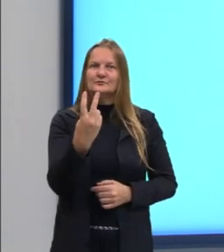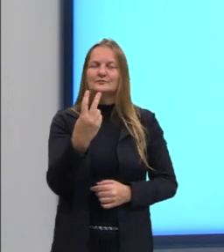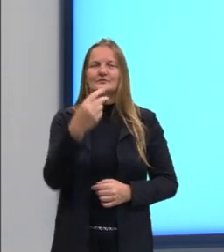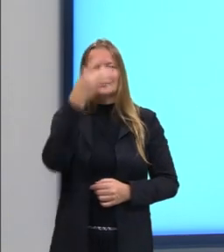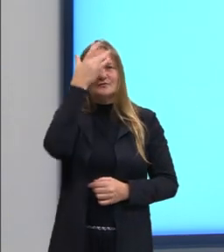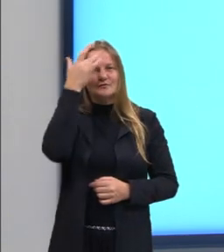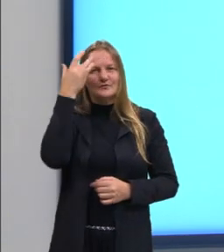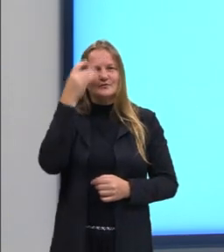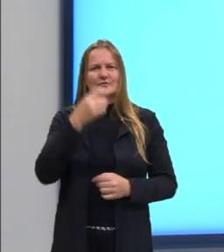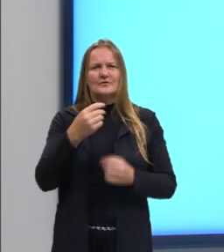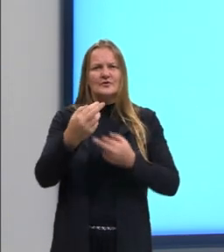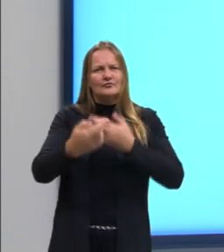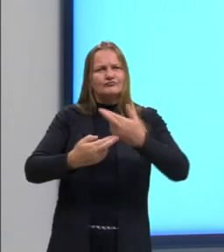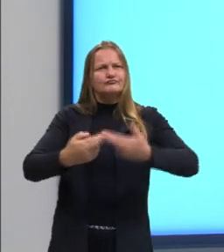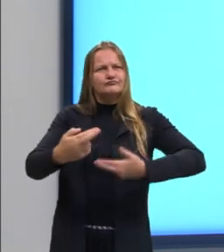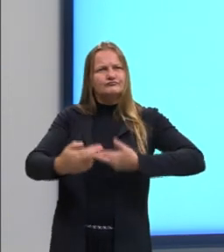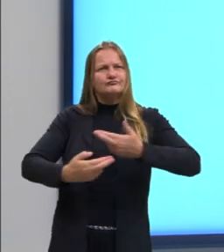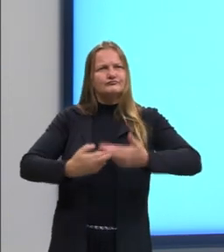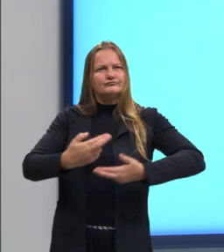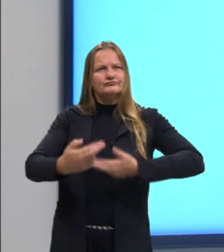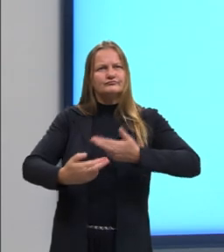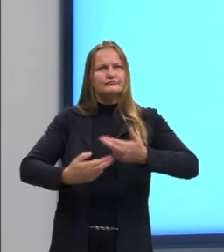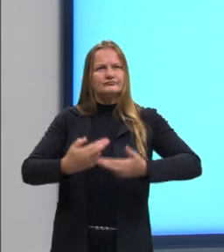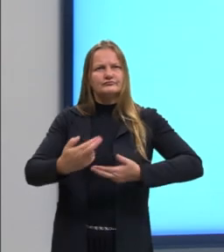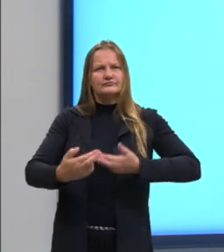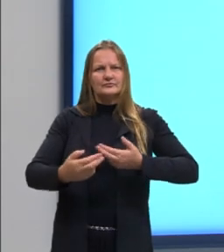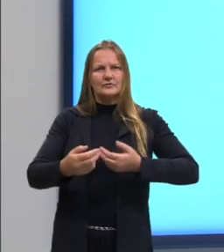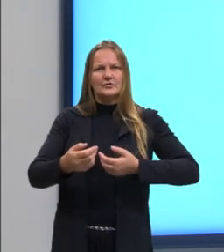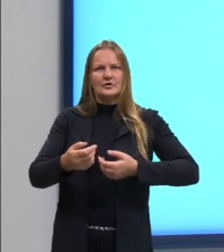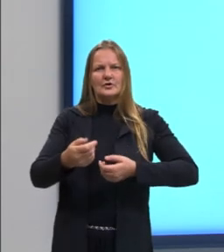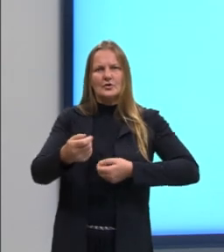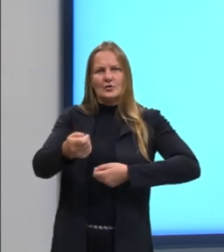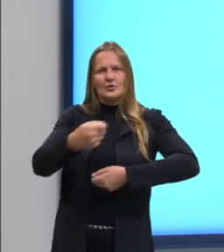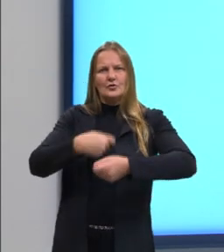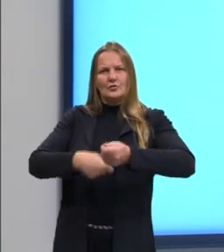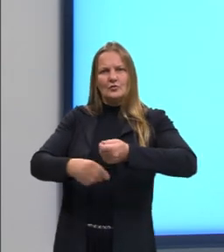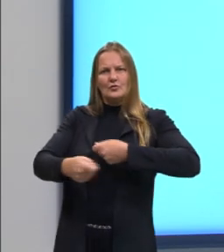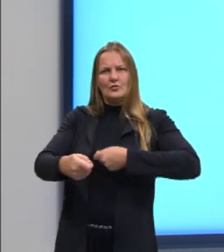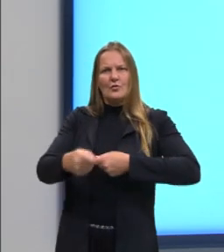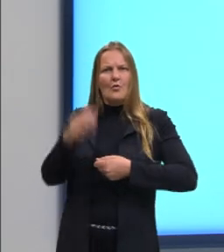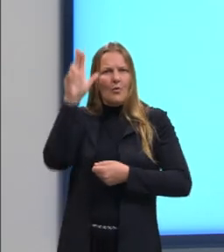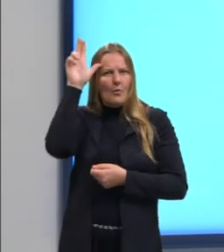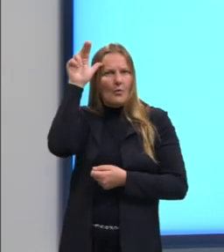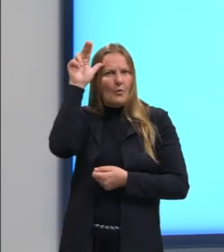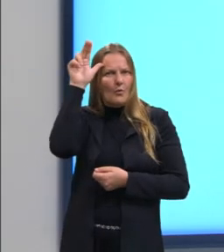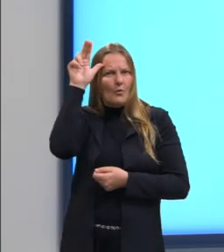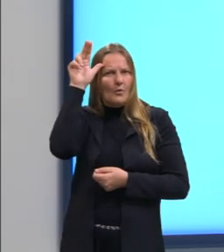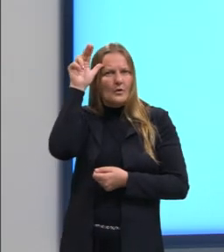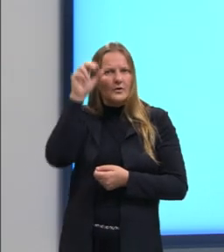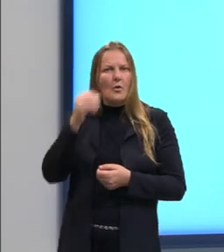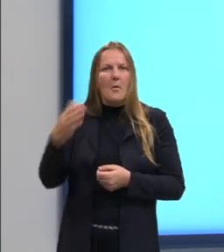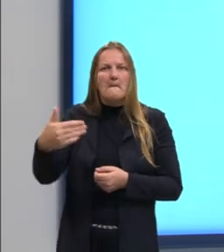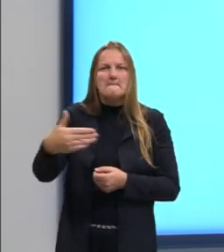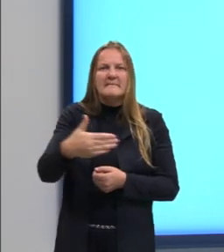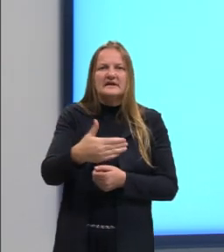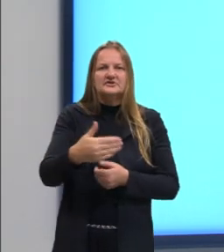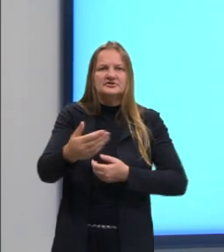dois homens estão trocando, então, o que parece ser uma lebre ou um coelho por um peixe, um